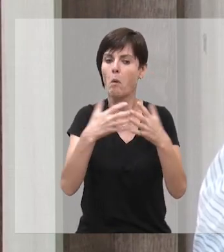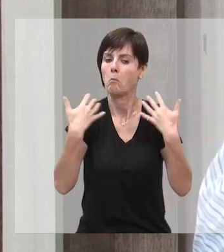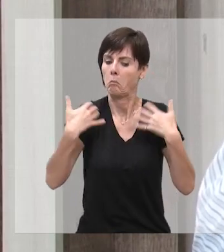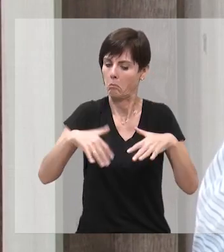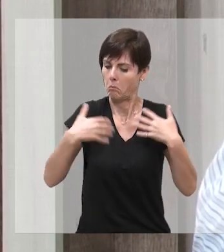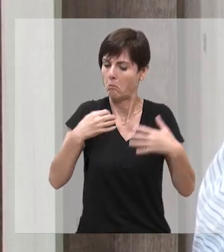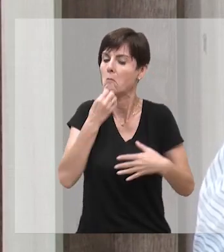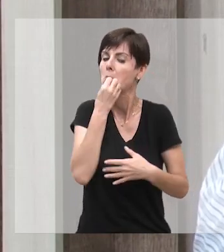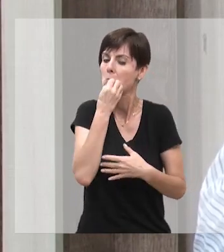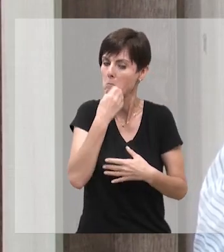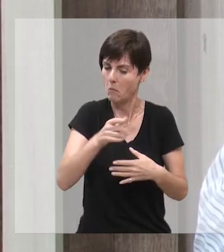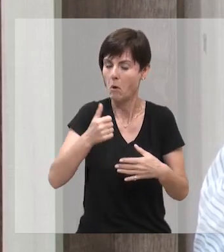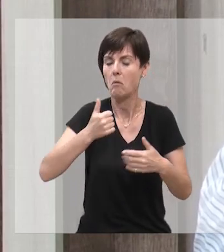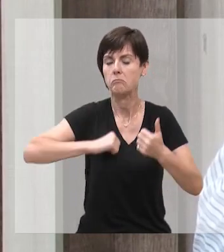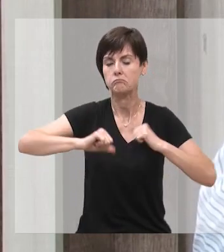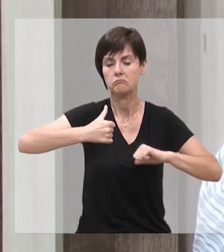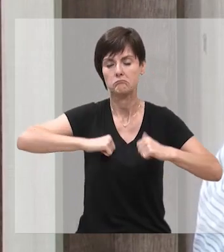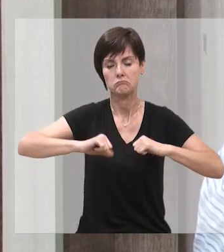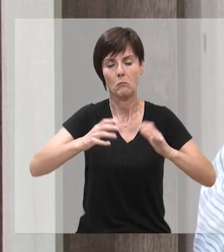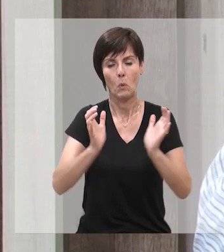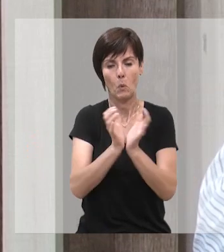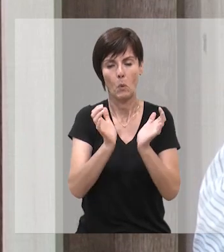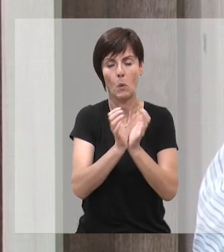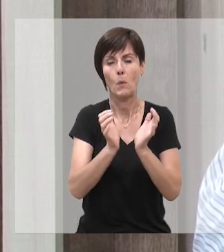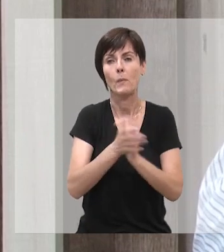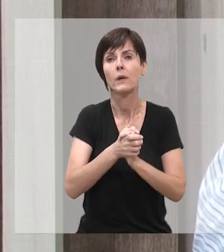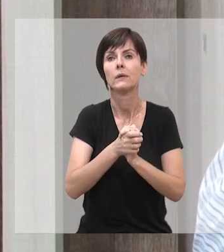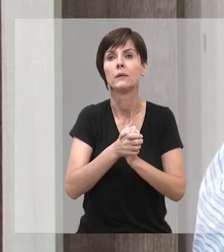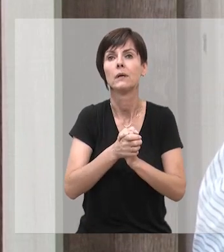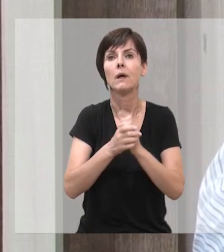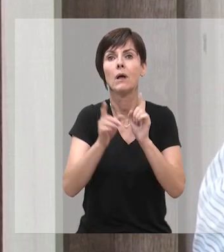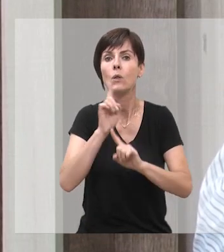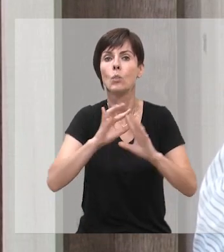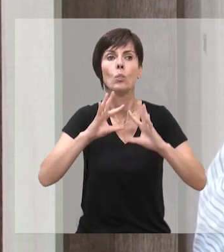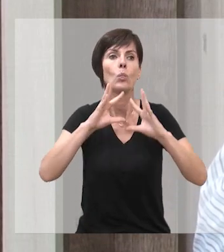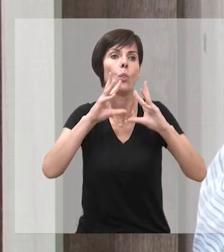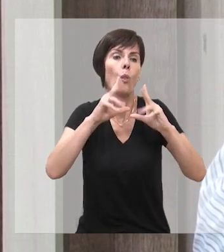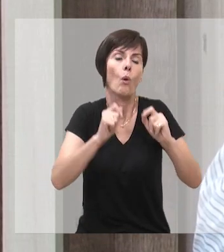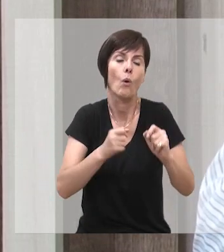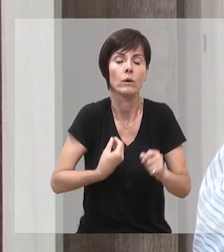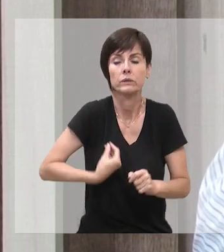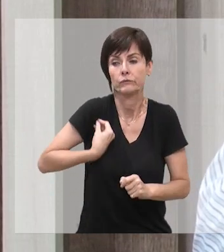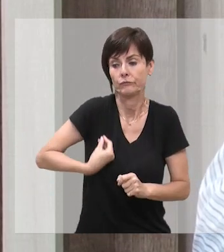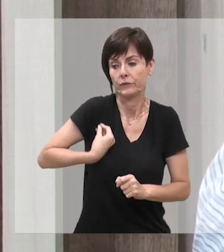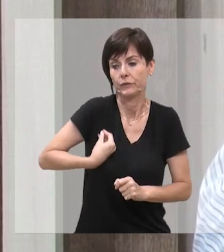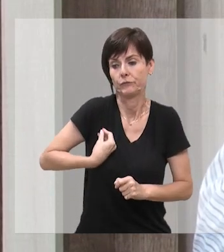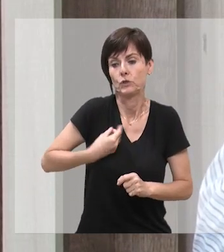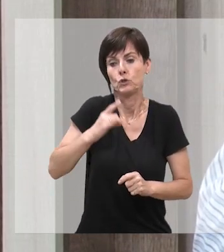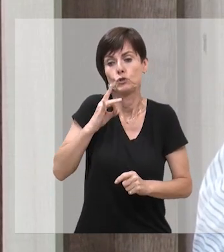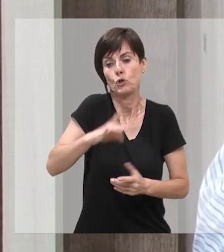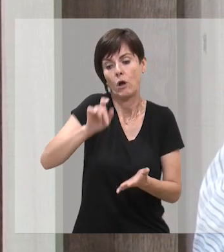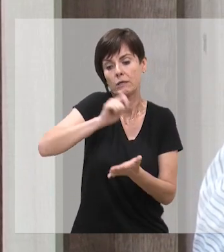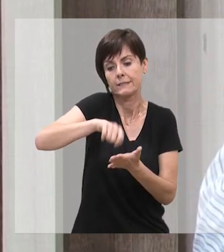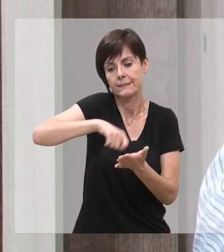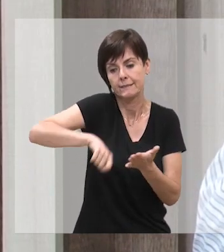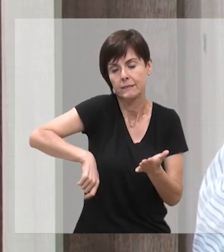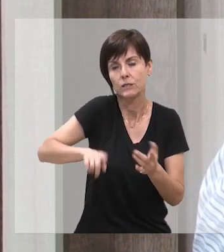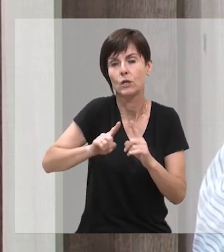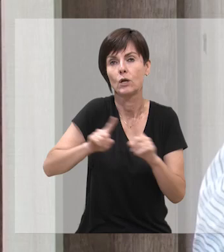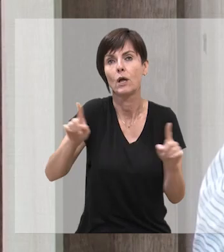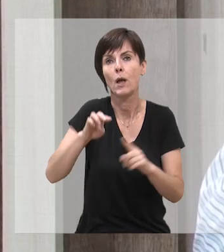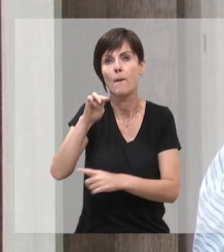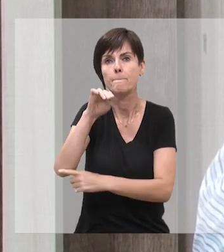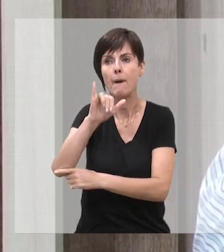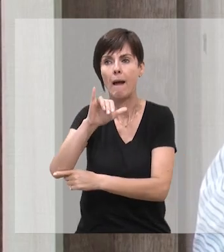time de contistas, digamos assim, se bem que nem todos vivem necessariamente só de